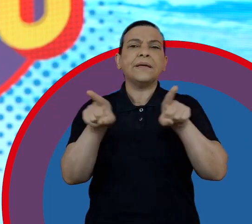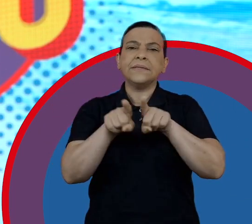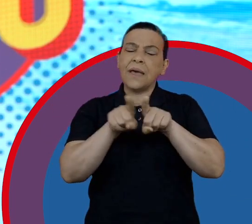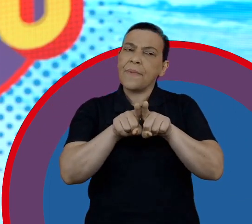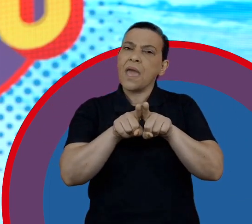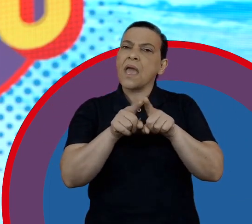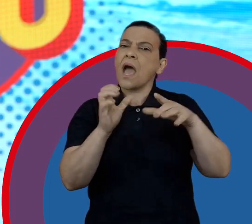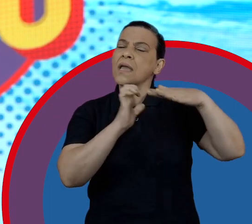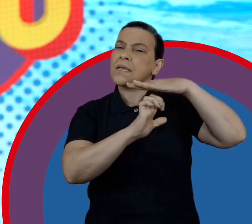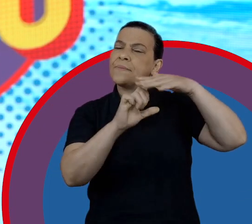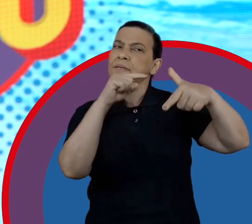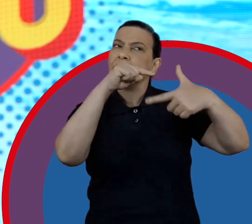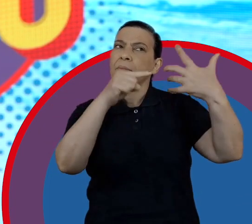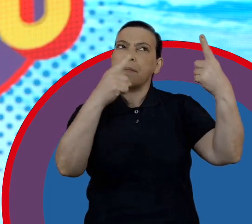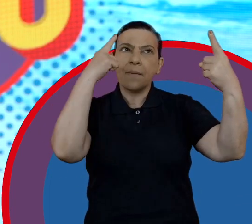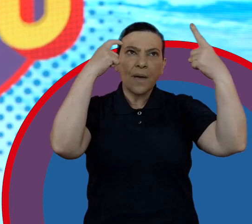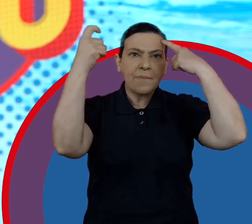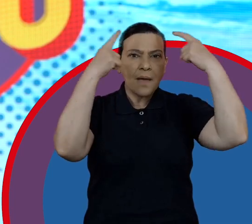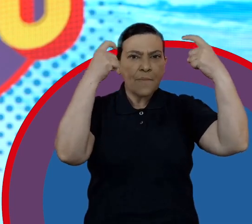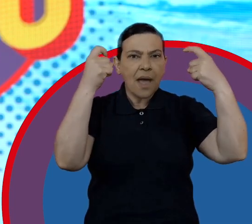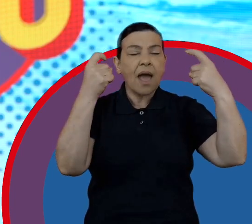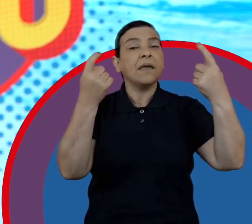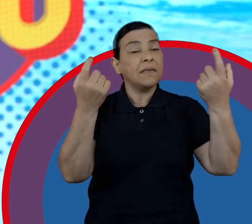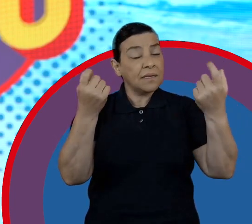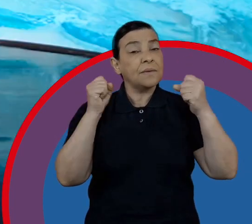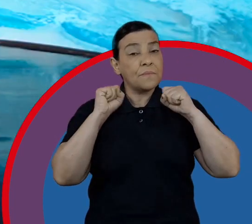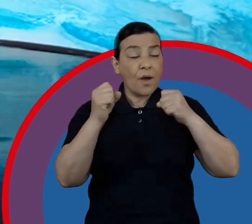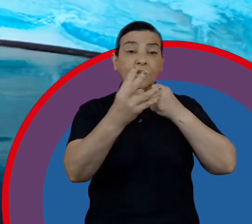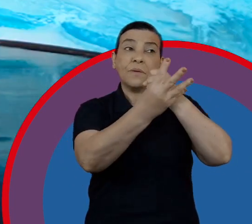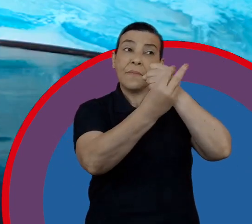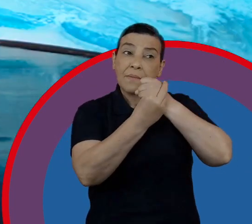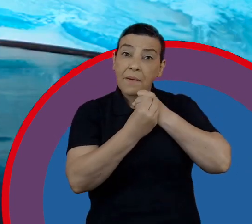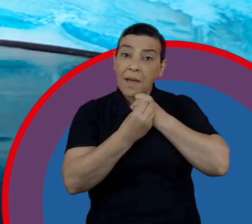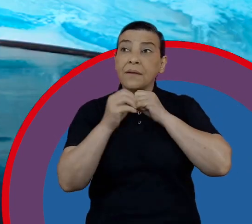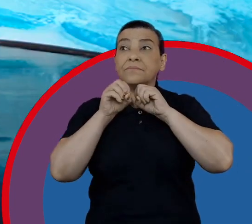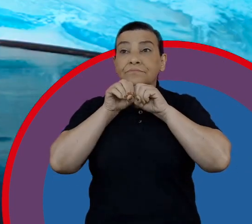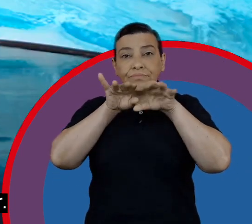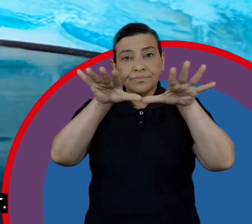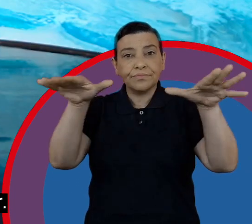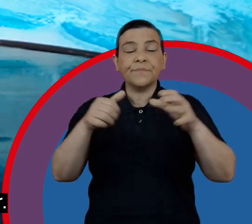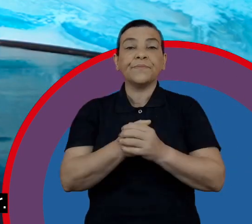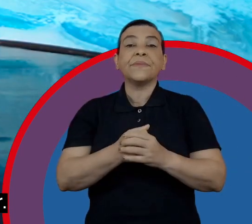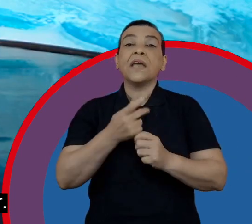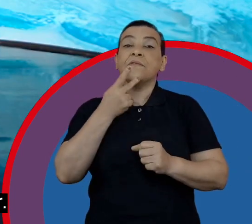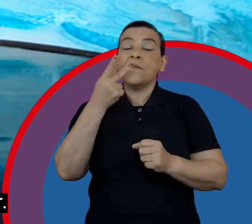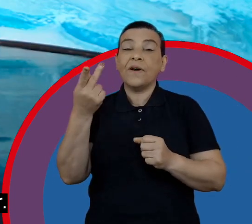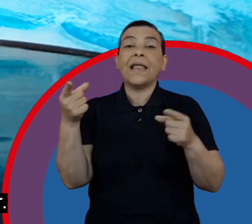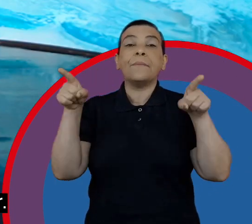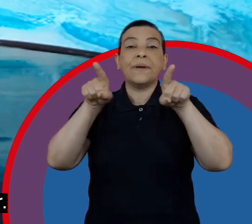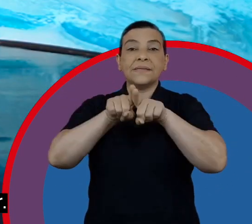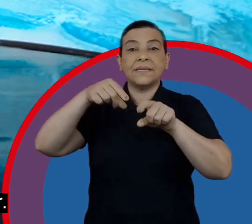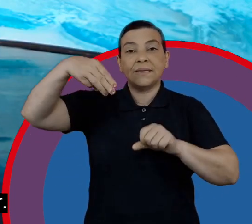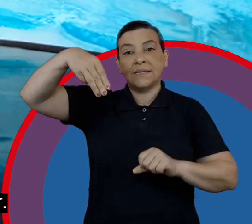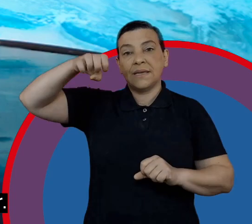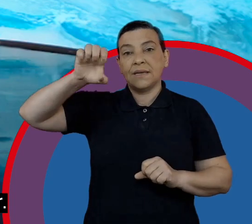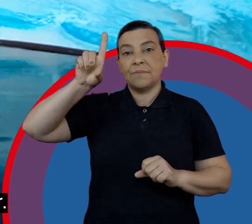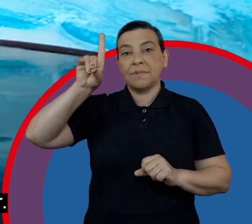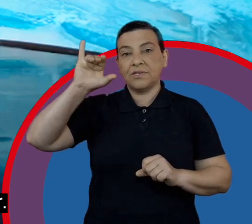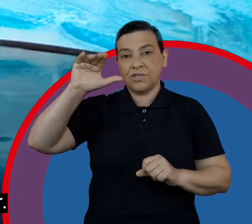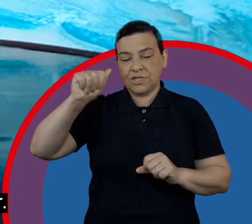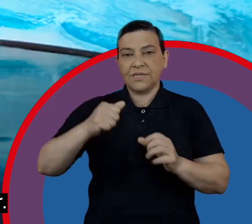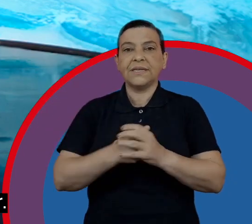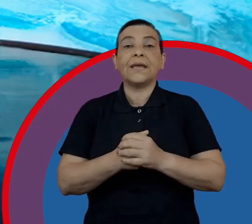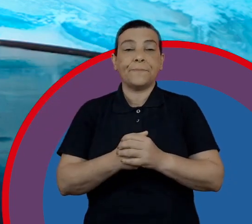entender melhor o que a gente está fazendo para poder passar para as pessoas. Eu vou dar um exemplo para vocês da parceria que me dica que foi feita para as